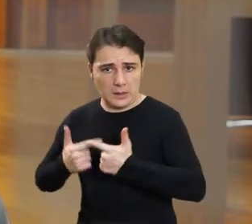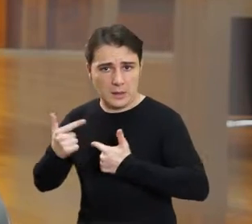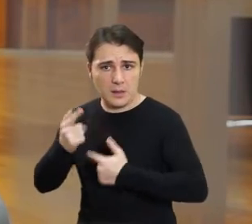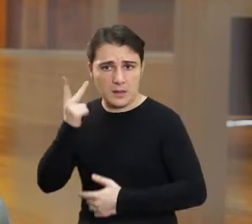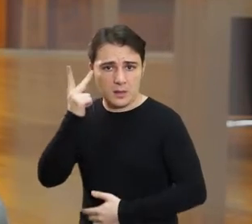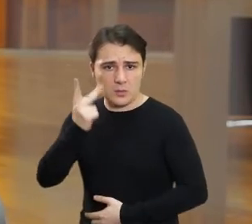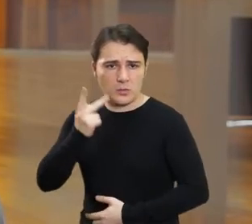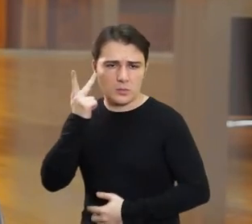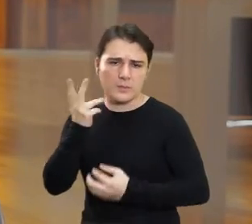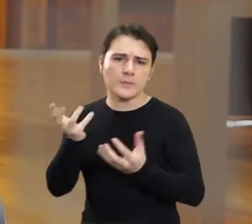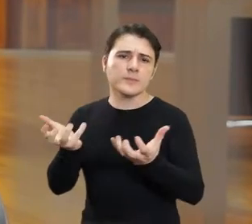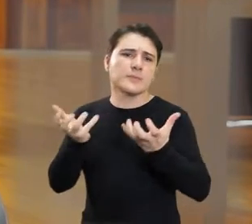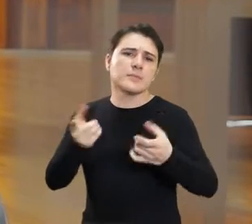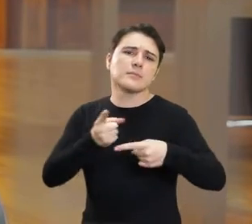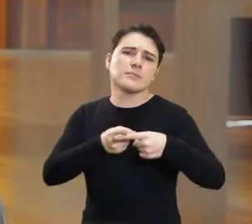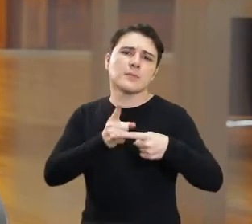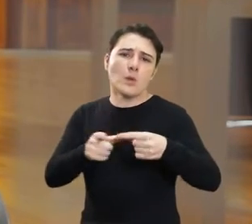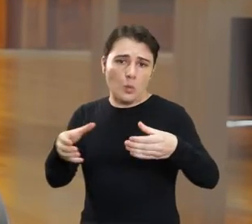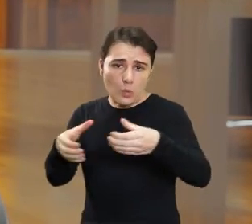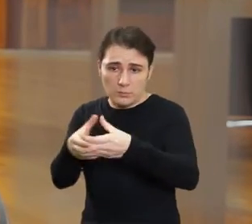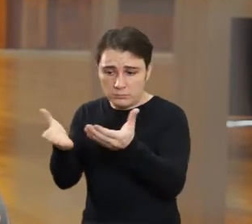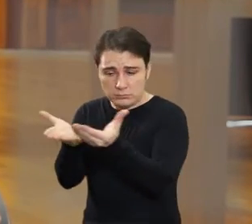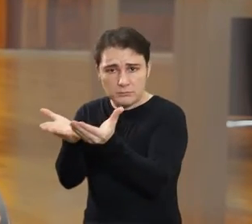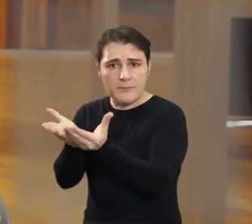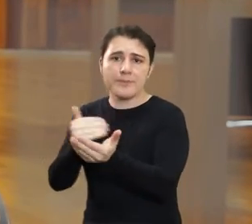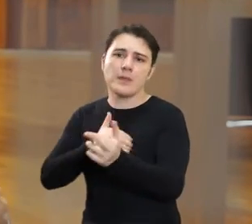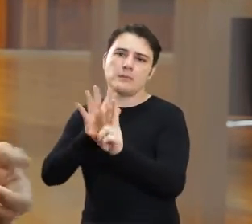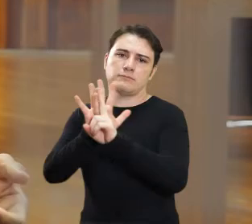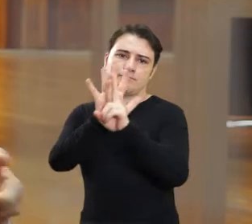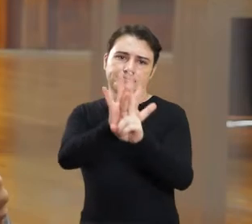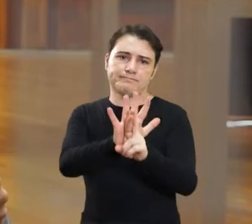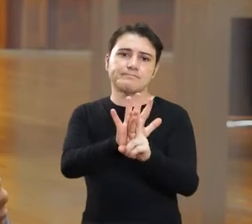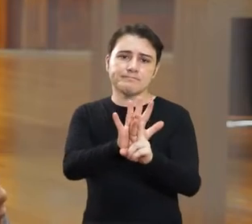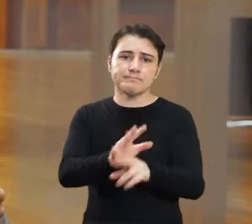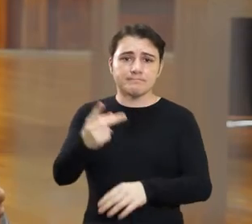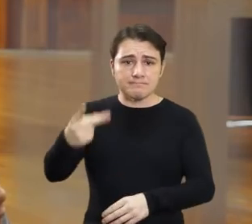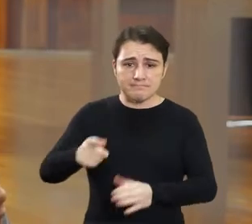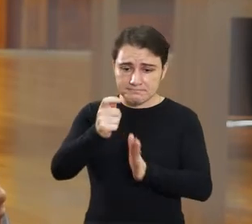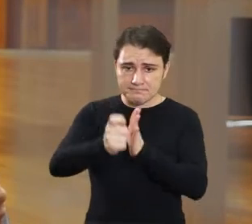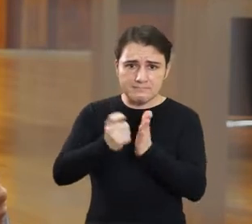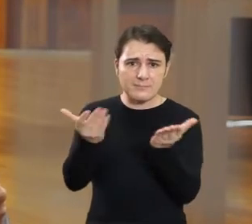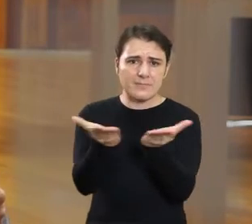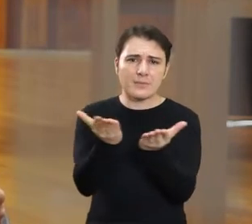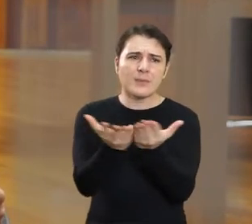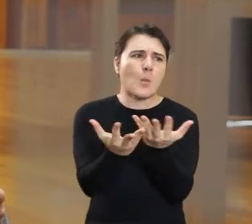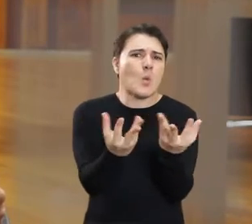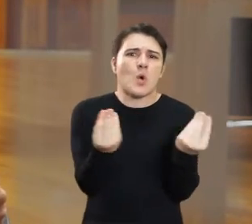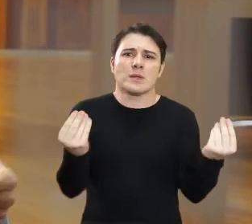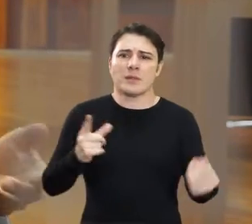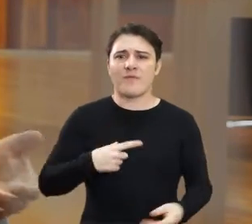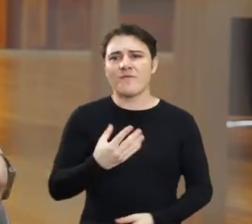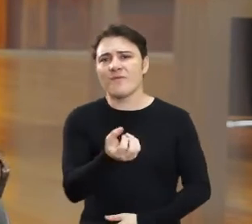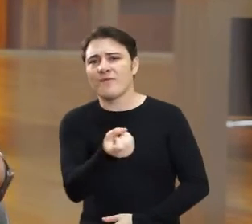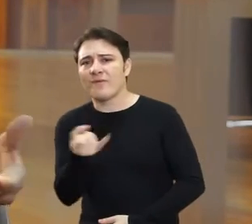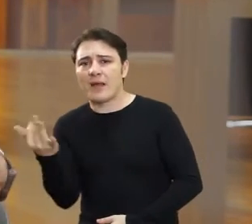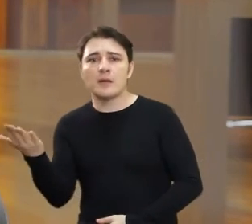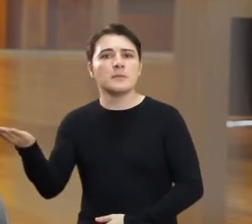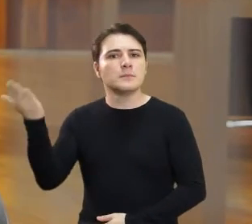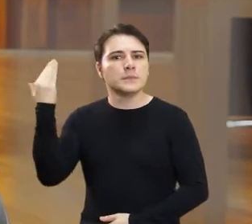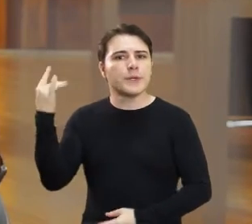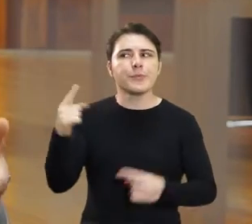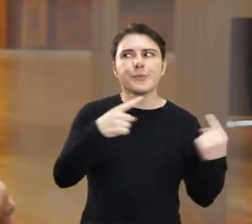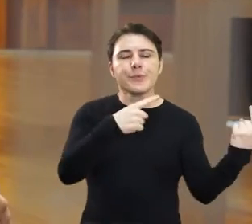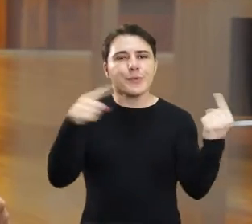Principalmente para representar os evangélicos nessa cidade. Eu sei que existem muitos evangélicos, existem muitas